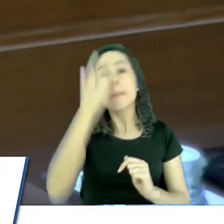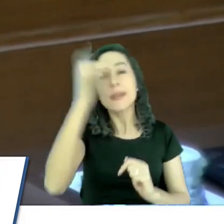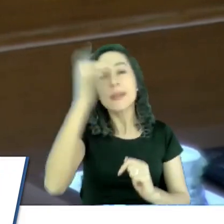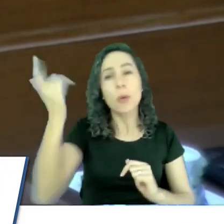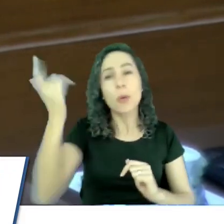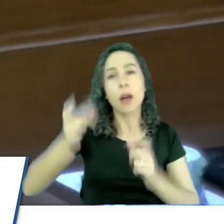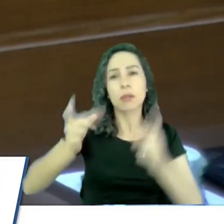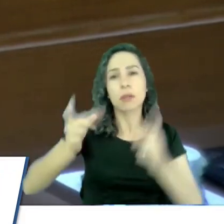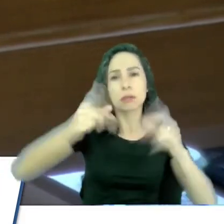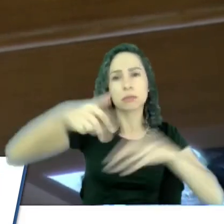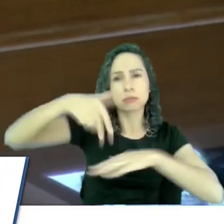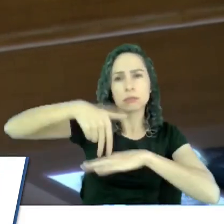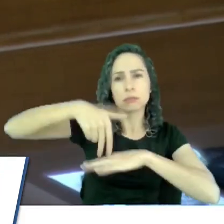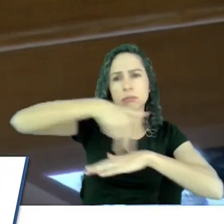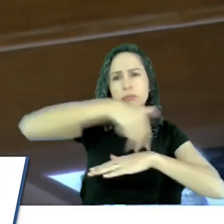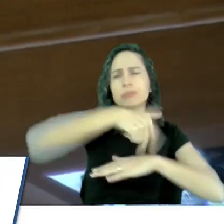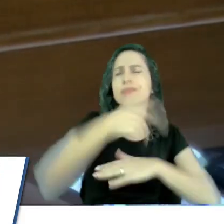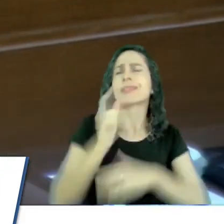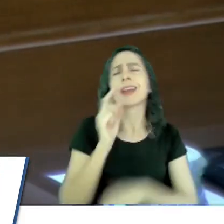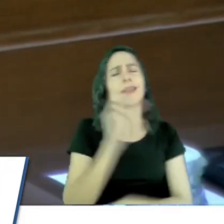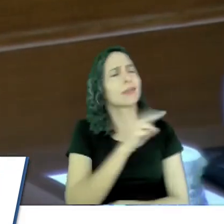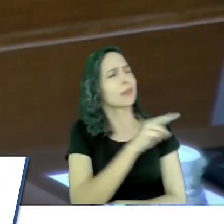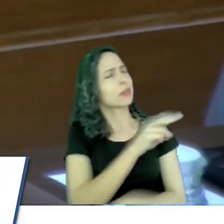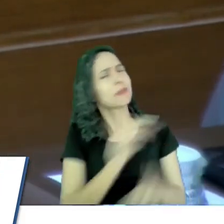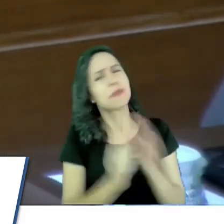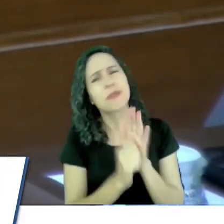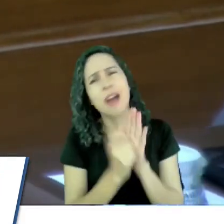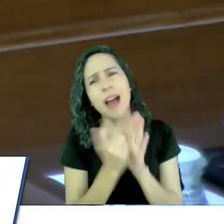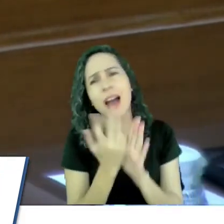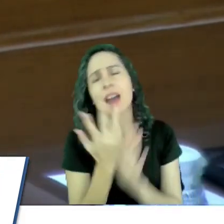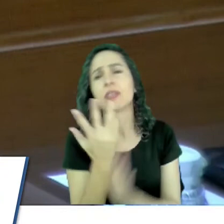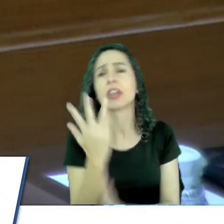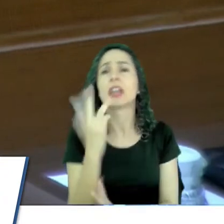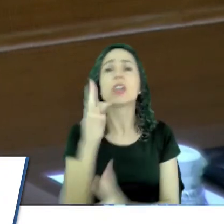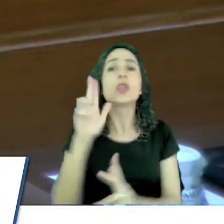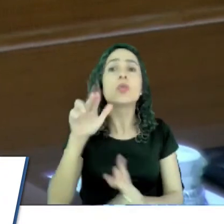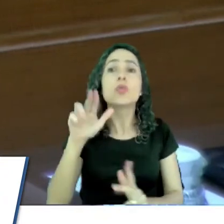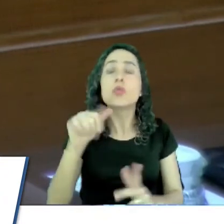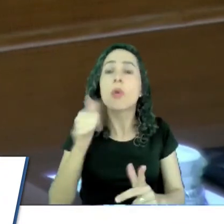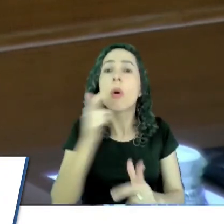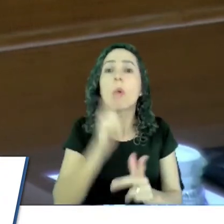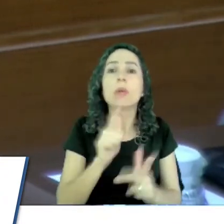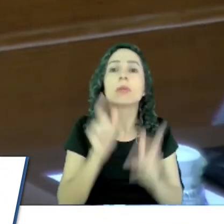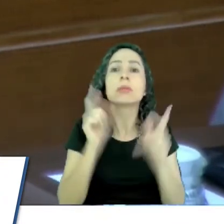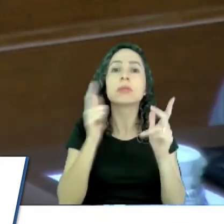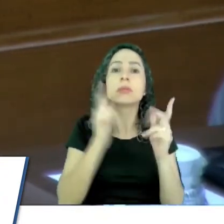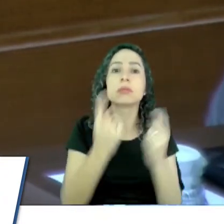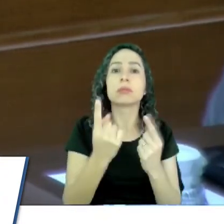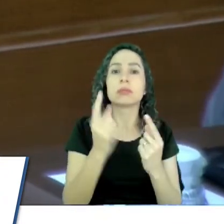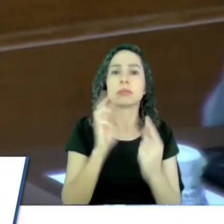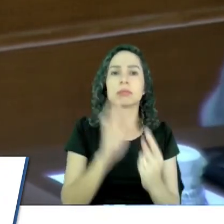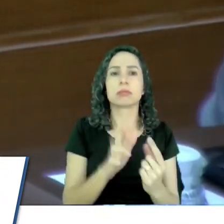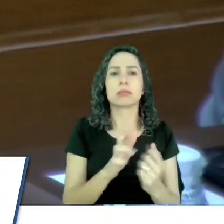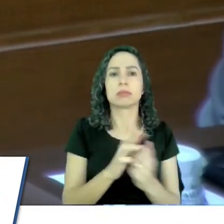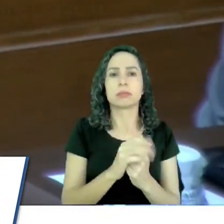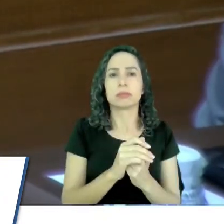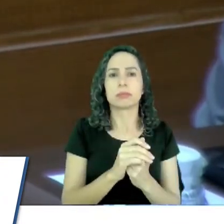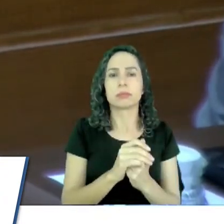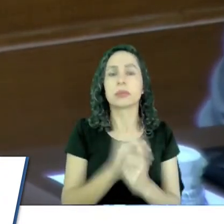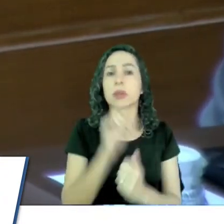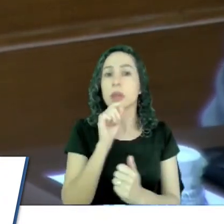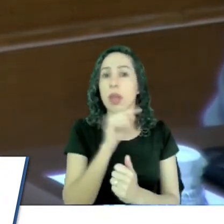vezes, mais muitas vezes e nunca se chega a um denominador comum. Então, esse fato aí é